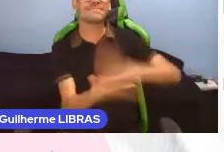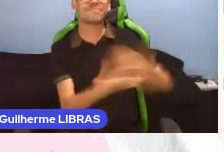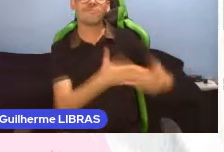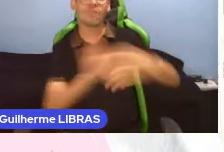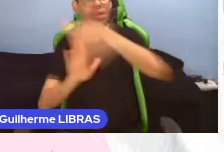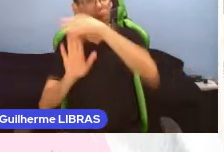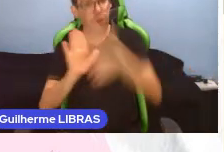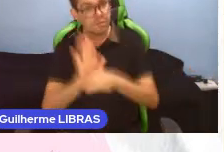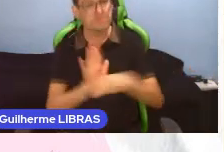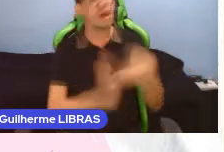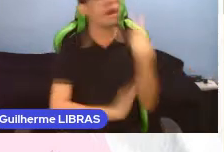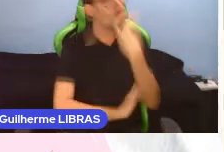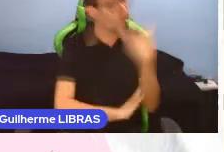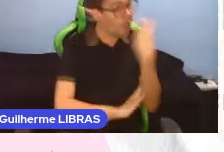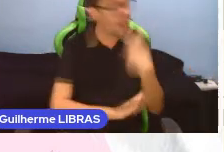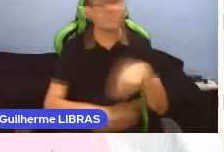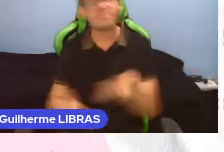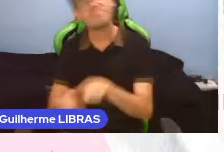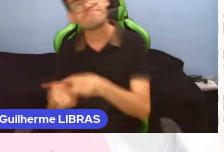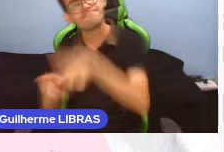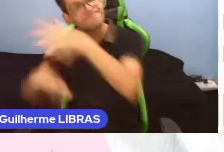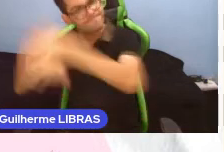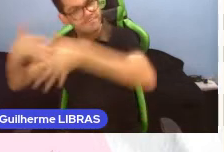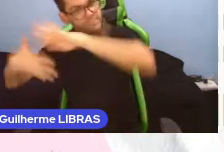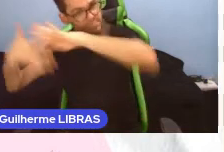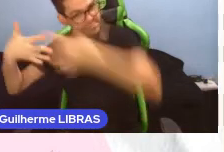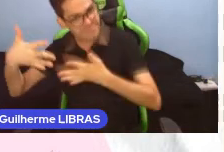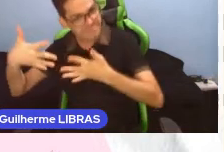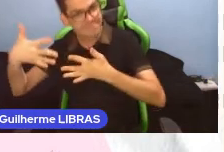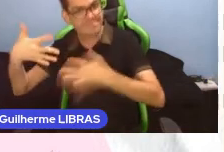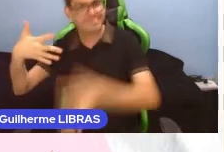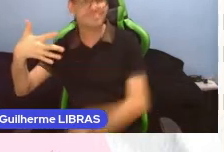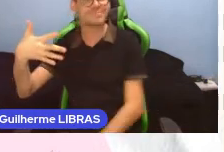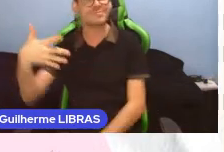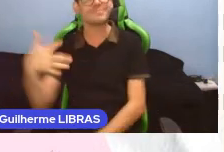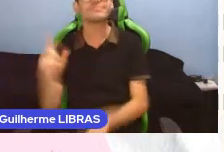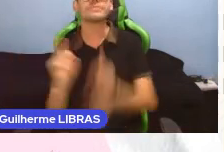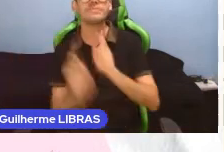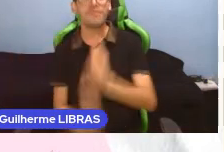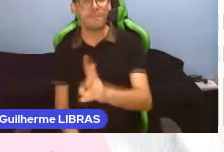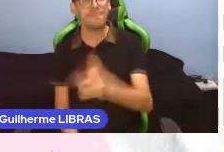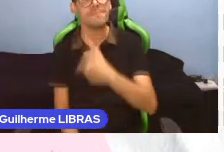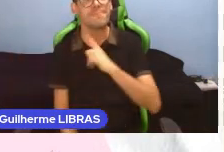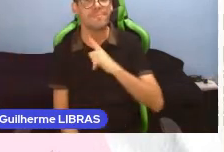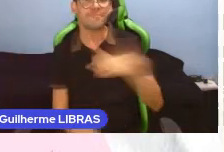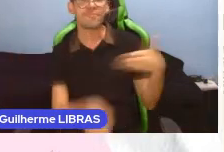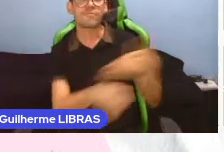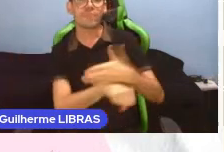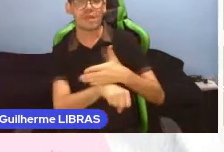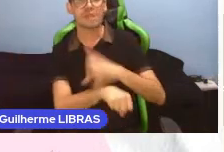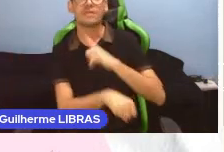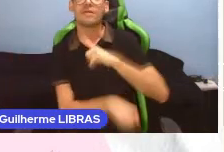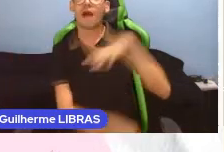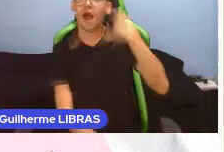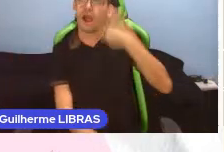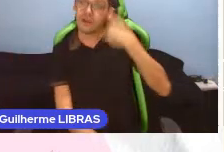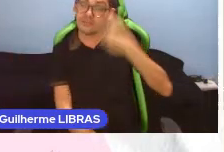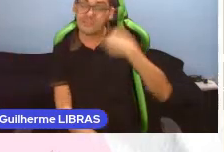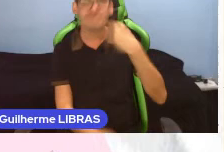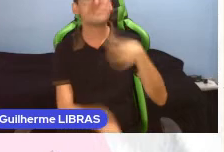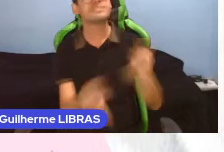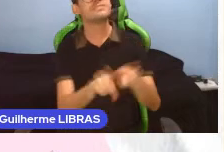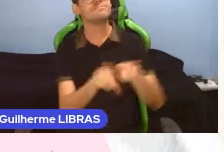línguas orais para a língua brasileira de sinais, libras. Sempre consulte um profissional experiente. Ao